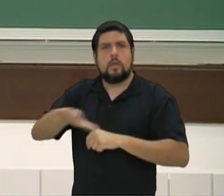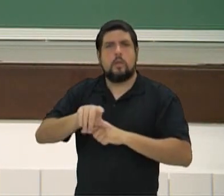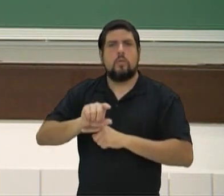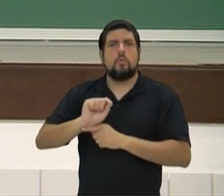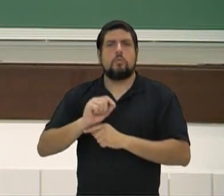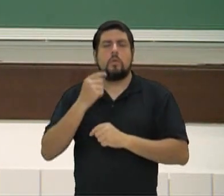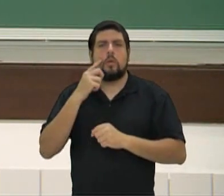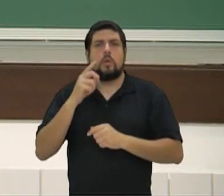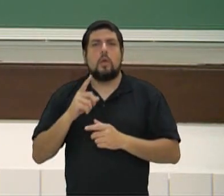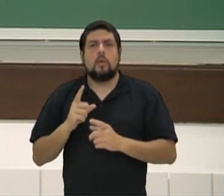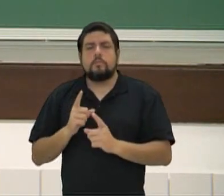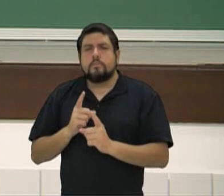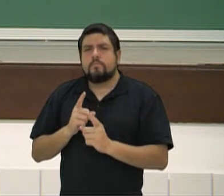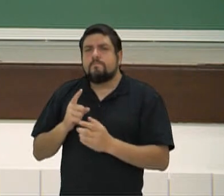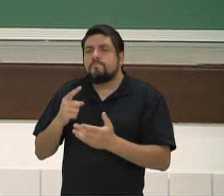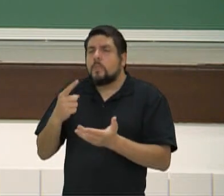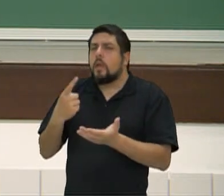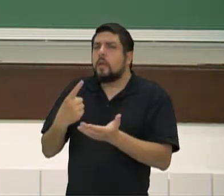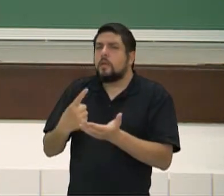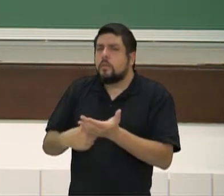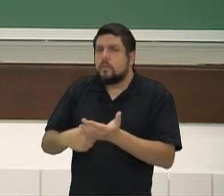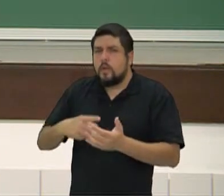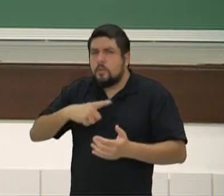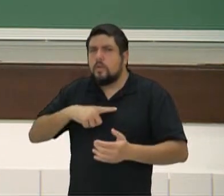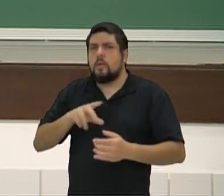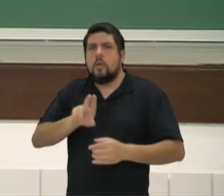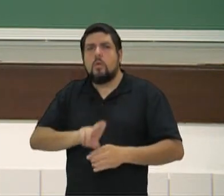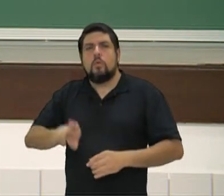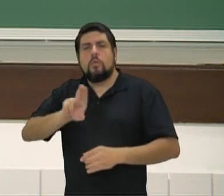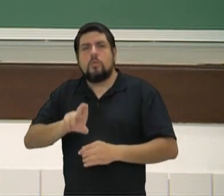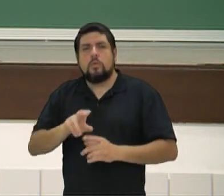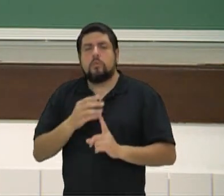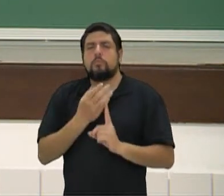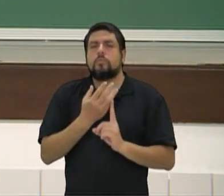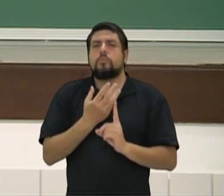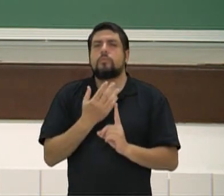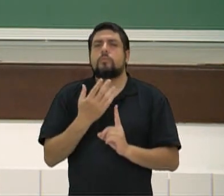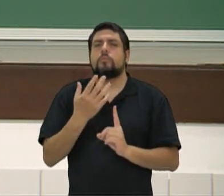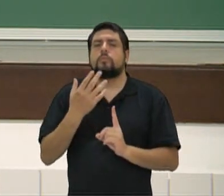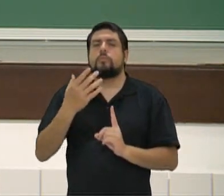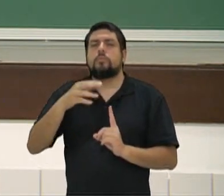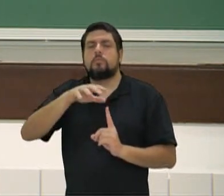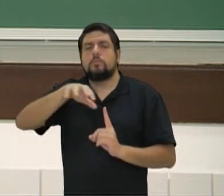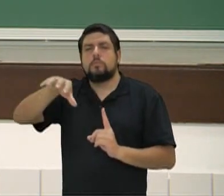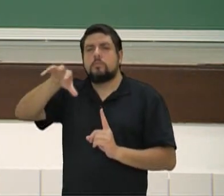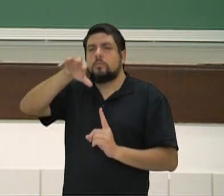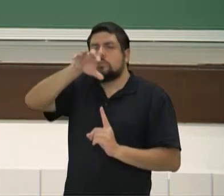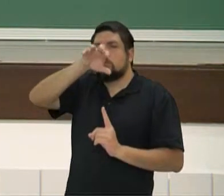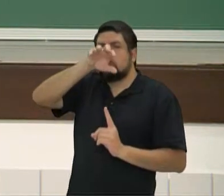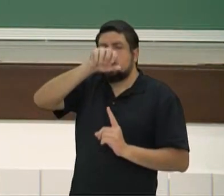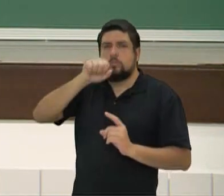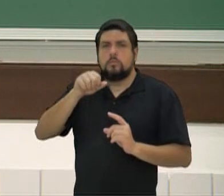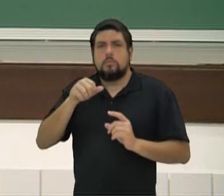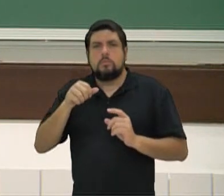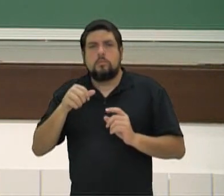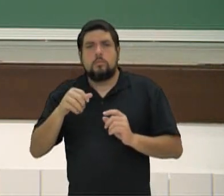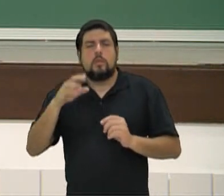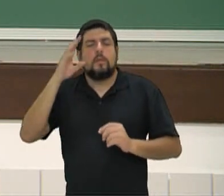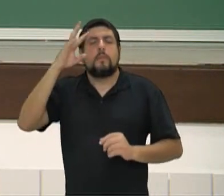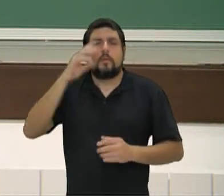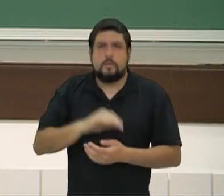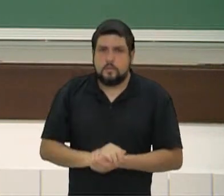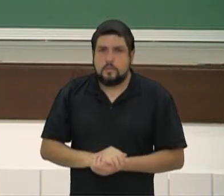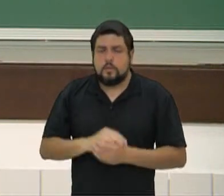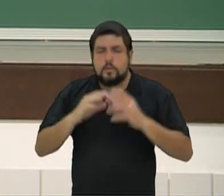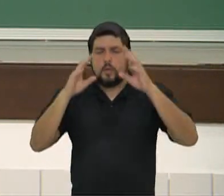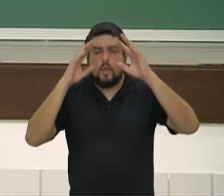incenso, enfim, que dava uma sensação ali de alucinógeno até para informações. Pense, a